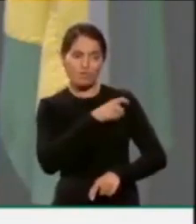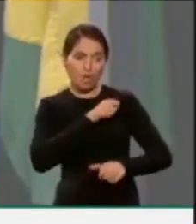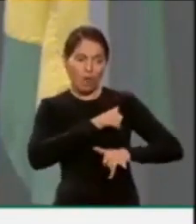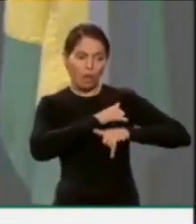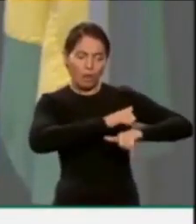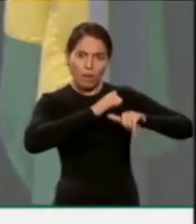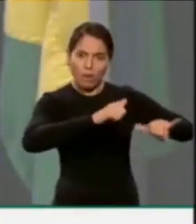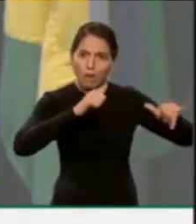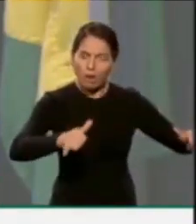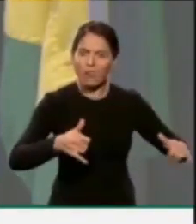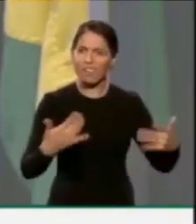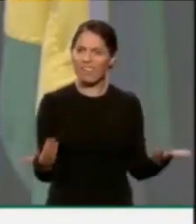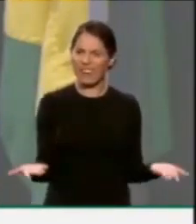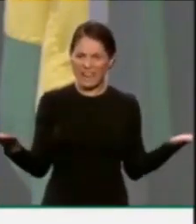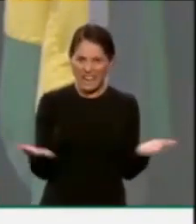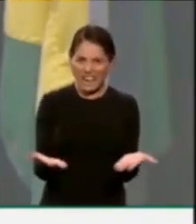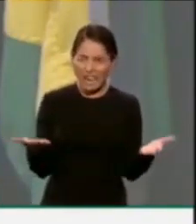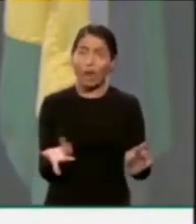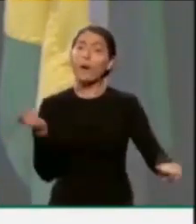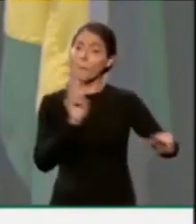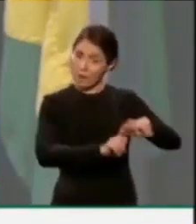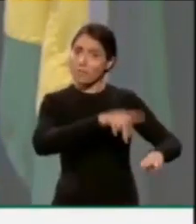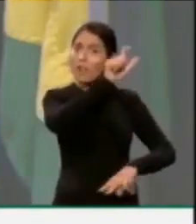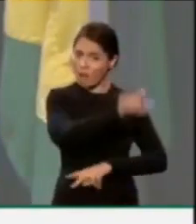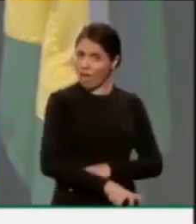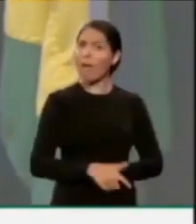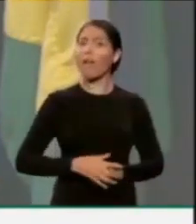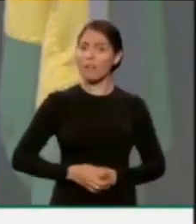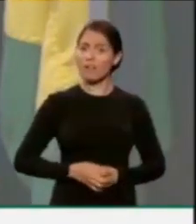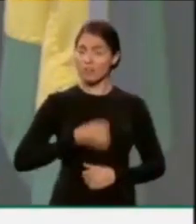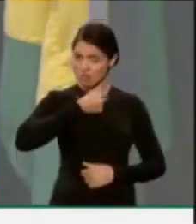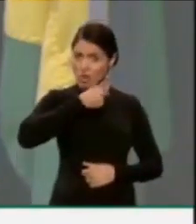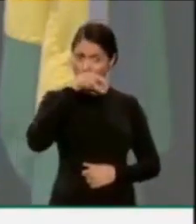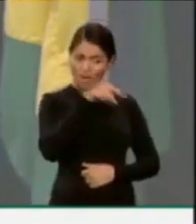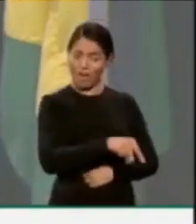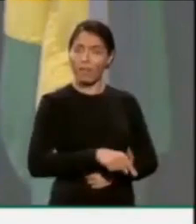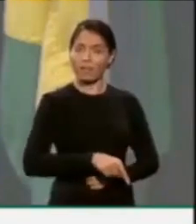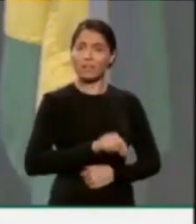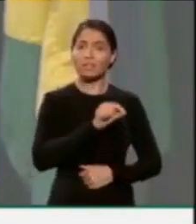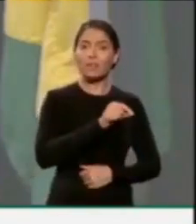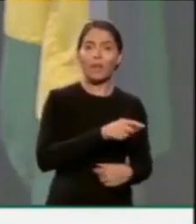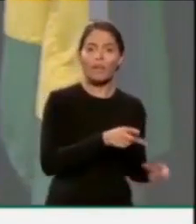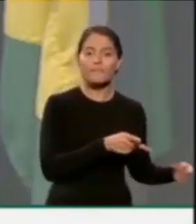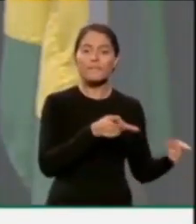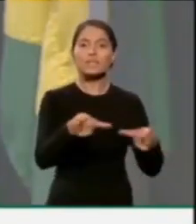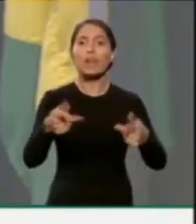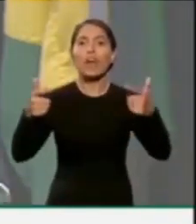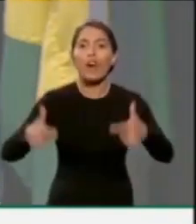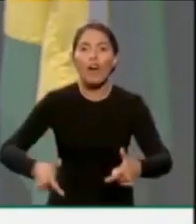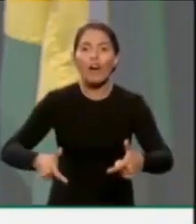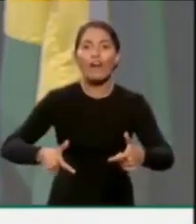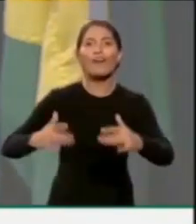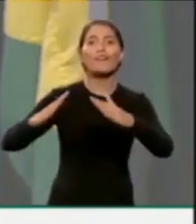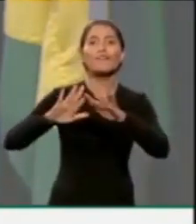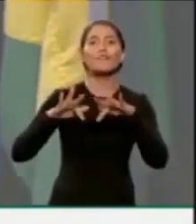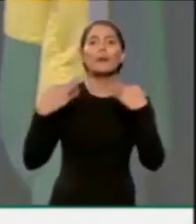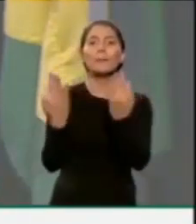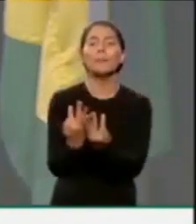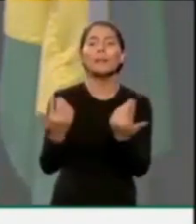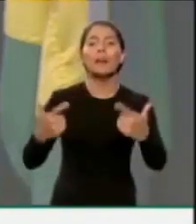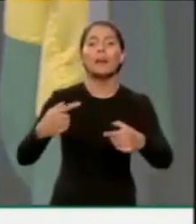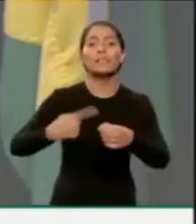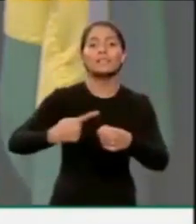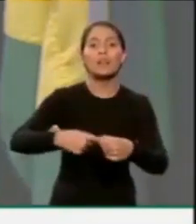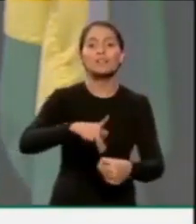aconteceu. E agora prendem esse jornalista que estava visitando sua família em Ponta Porã. E aí,